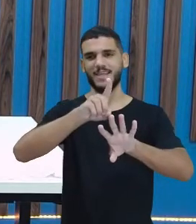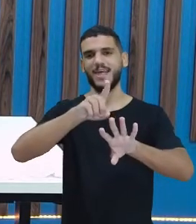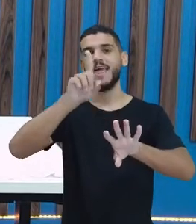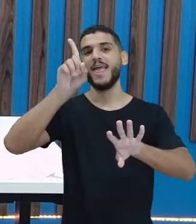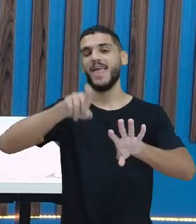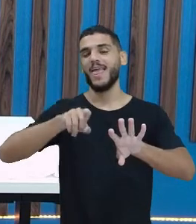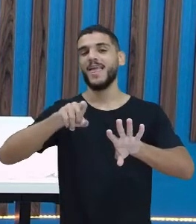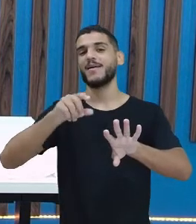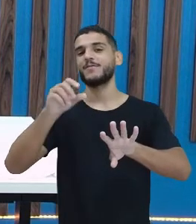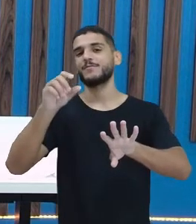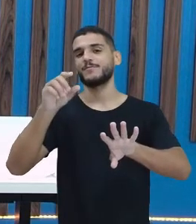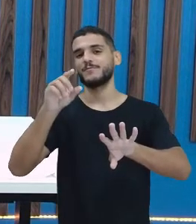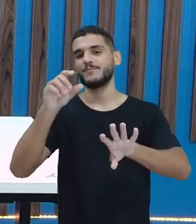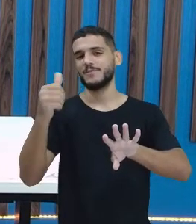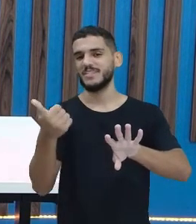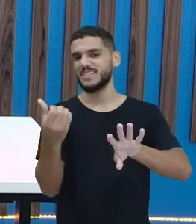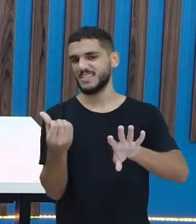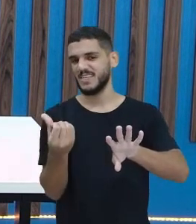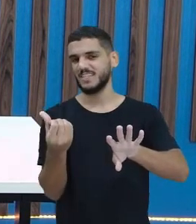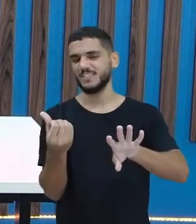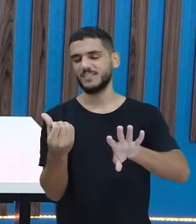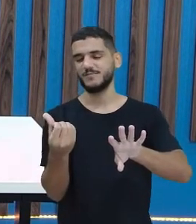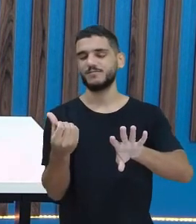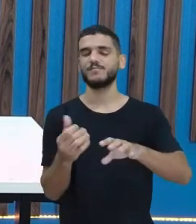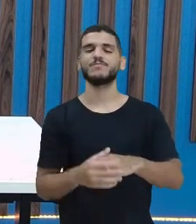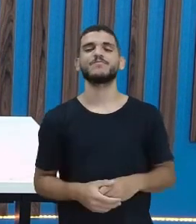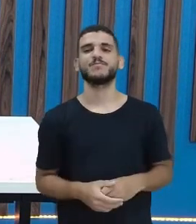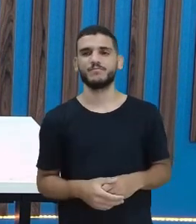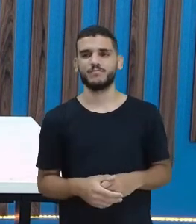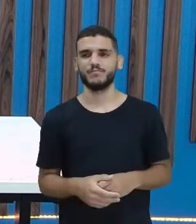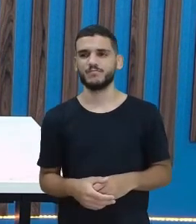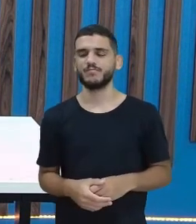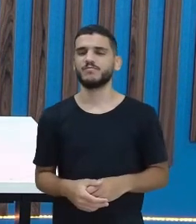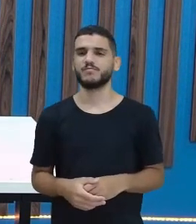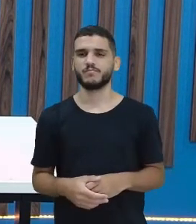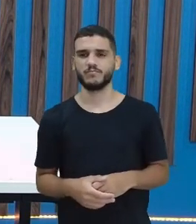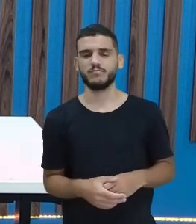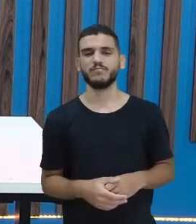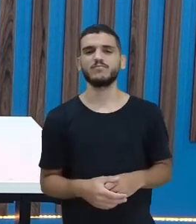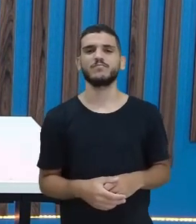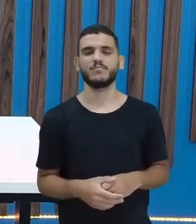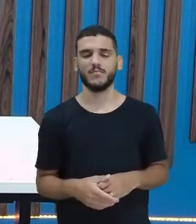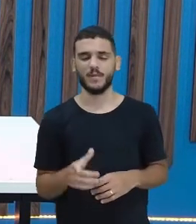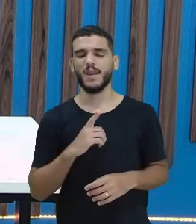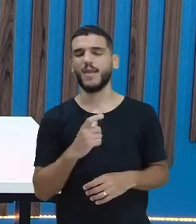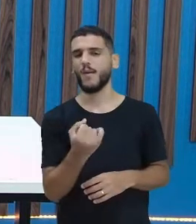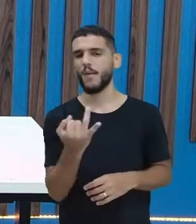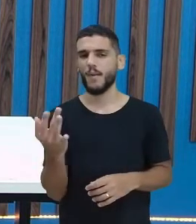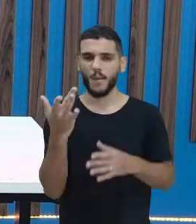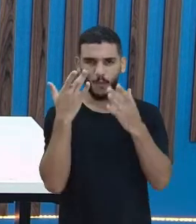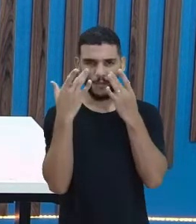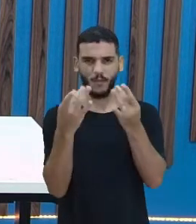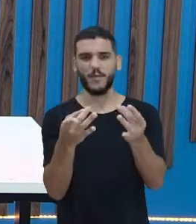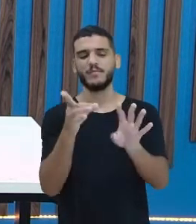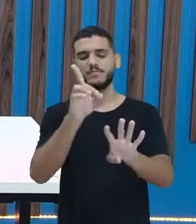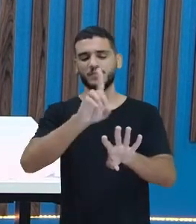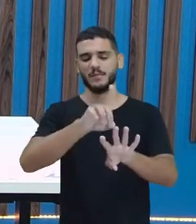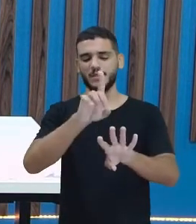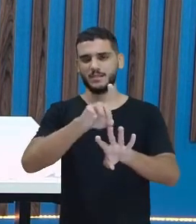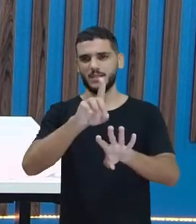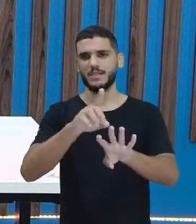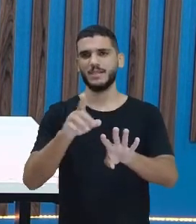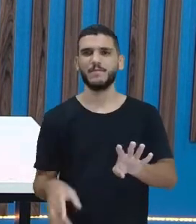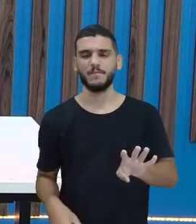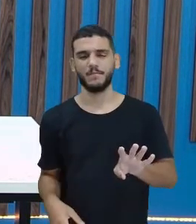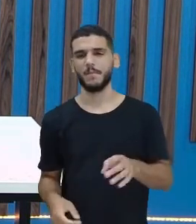todos os dois números que estão aqui, eles possuem dois algarismos, aí a gente vai observar, ó, a quantidade de dezenas que eles têm. Que